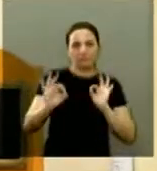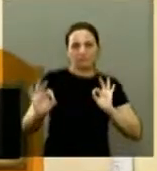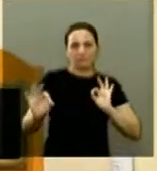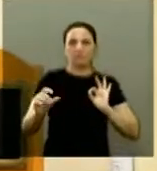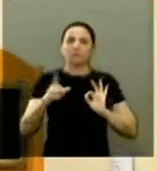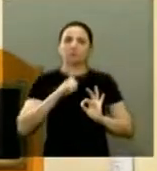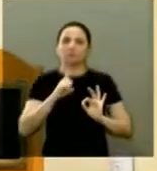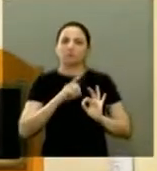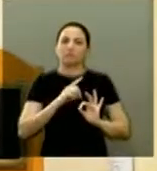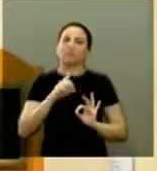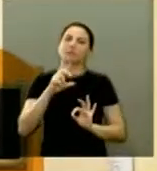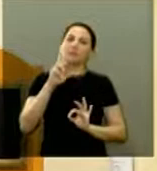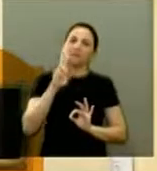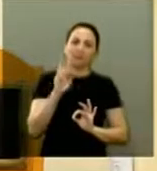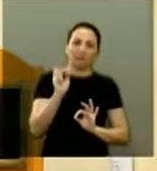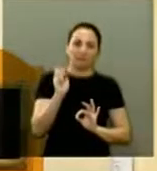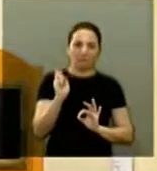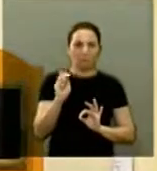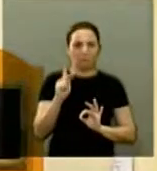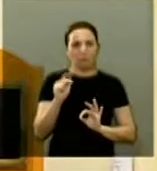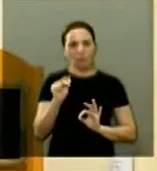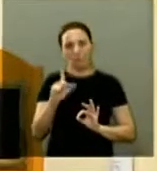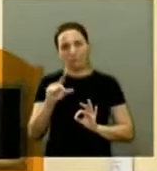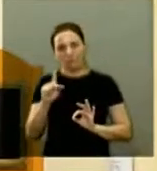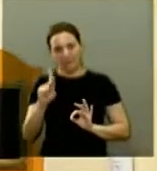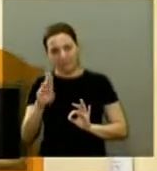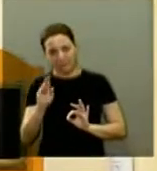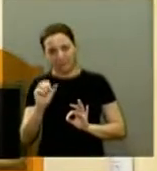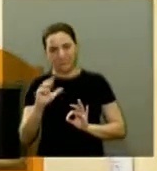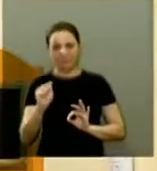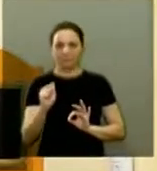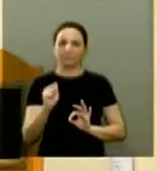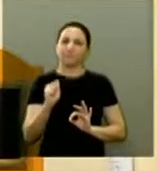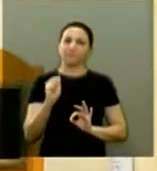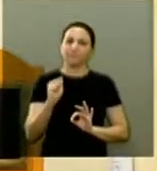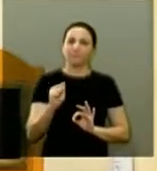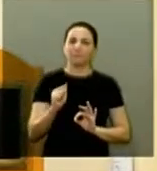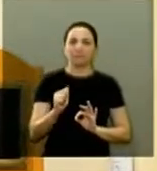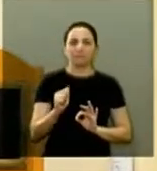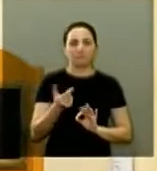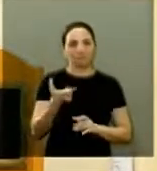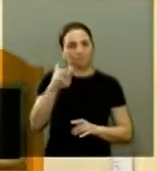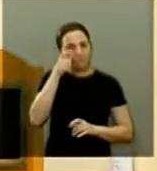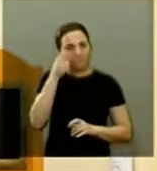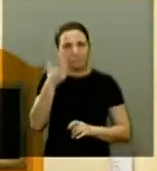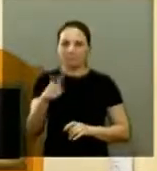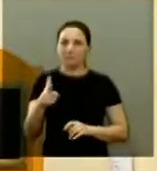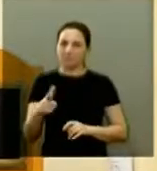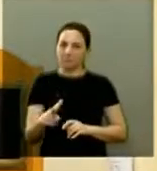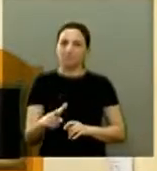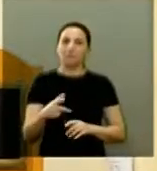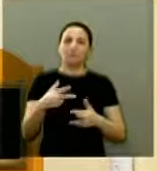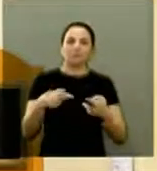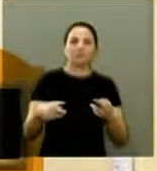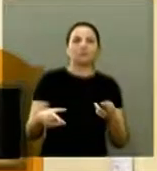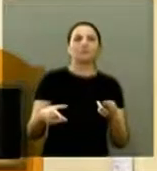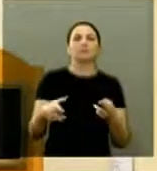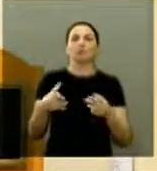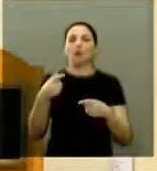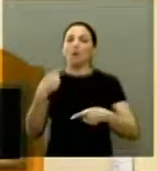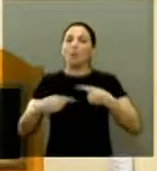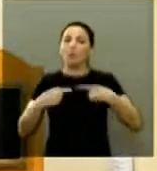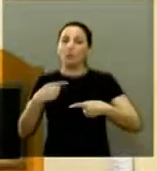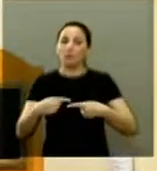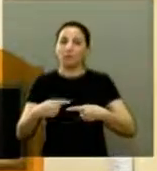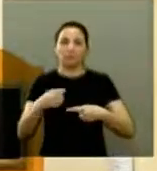republicano. Neste transcurso, vimos se deflagrar um completo desinteresse dos cidadãos pela atividade política. E